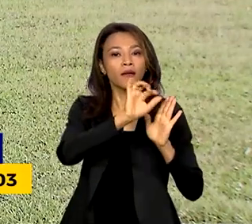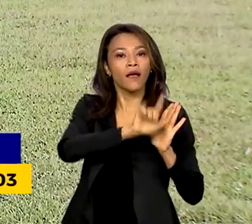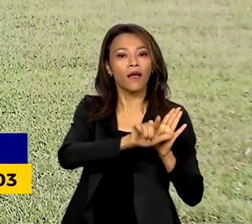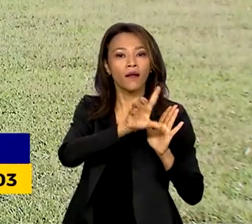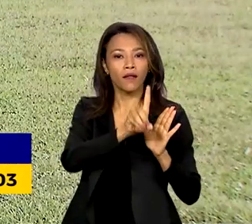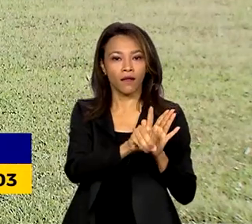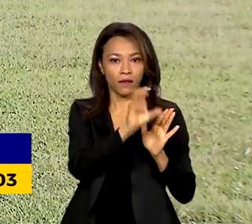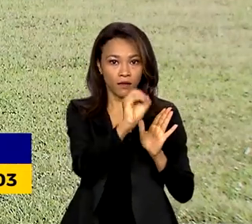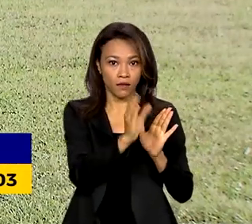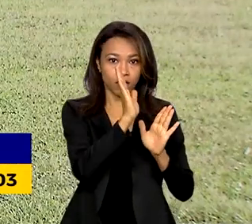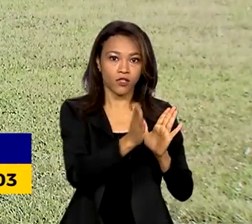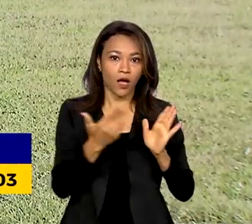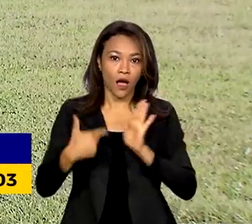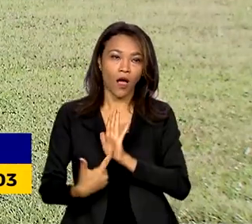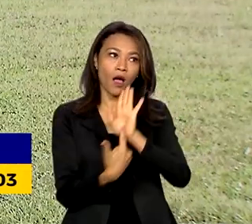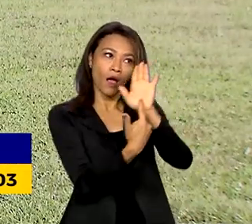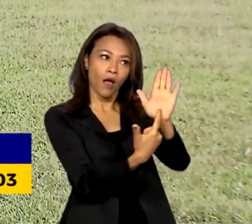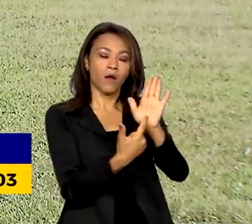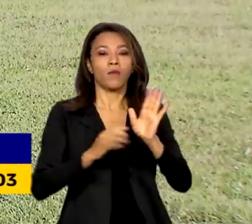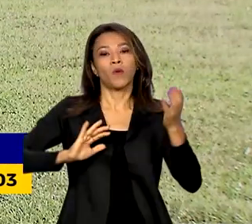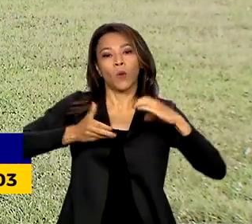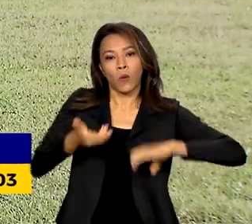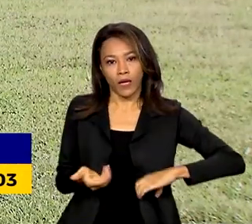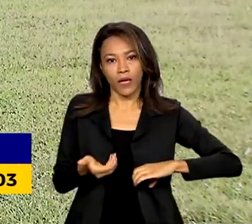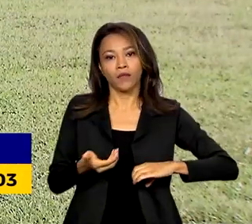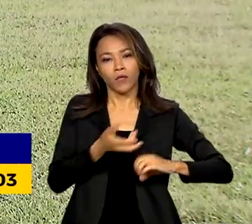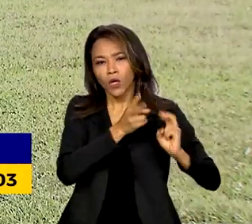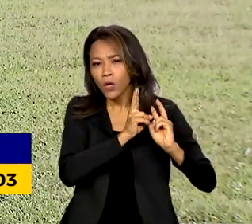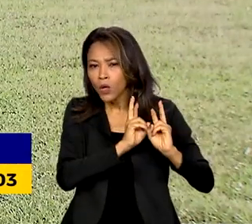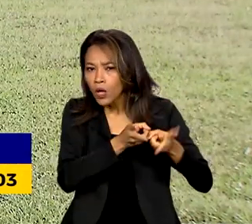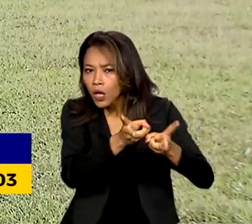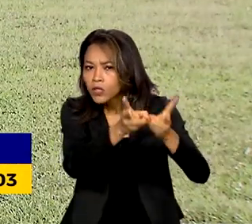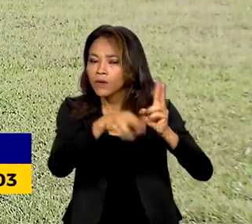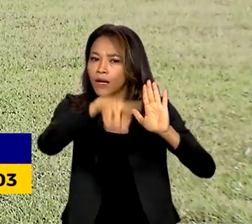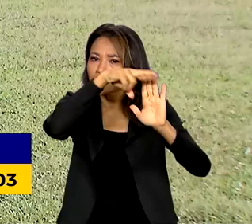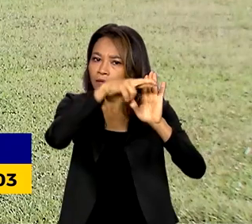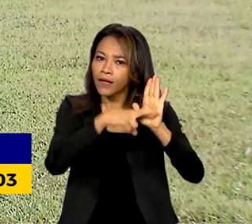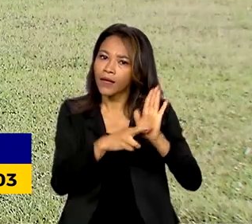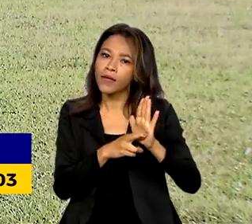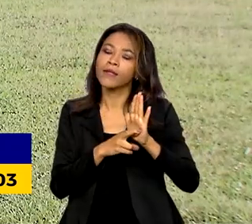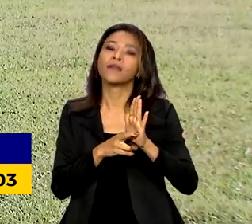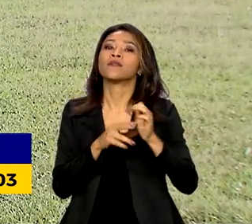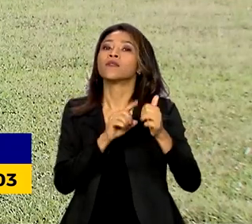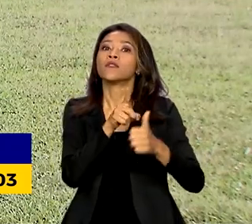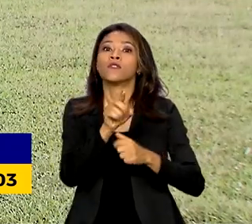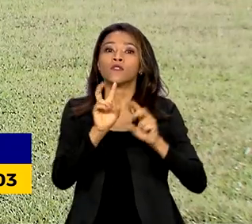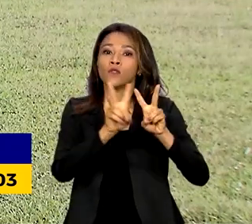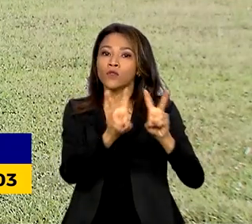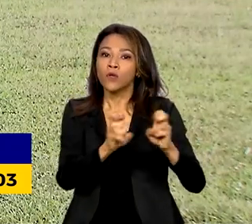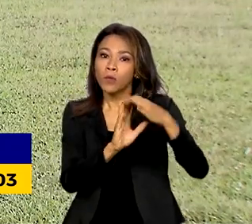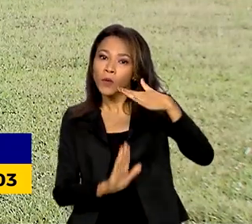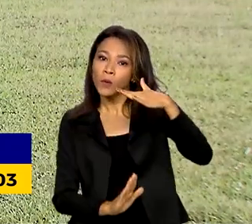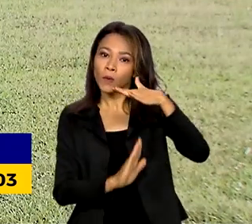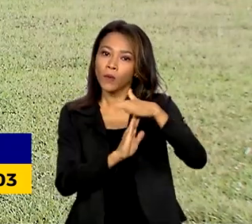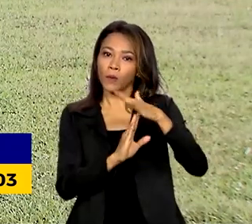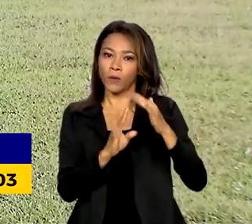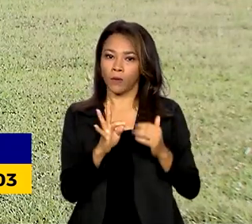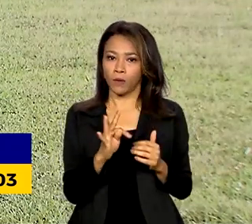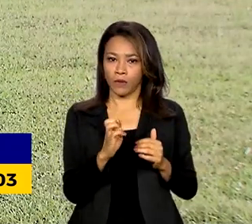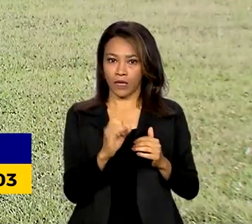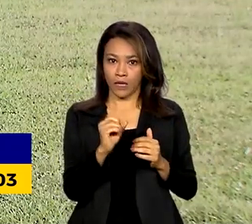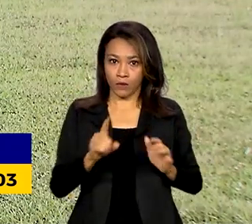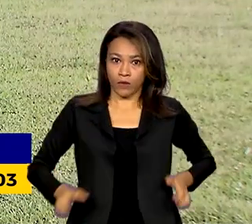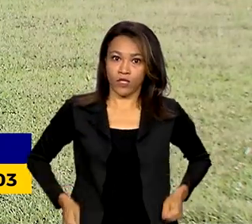apresentado ao Congresso Nacional segue as regras do teto de gasto. Mas o projeto prevê que as